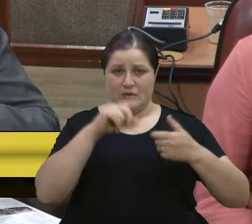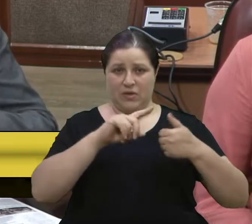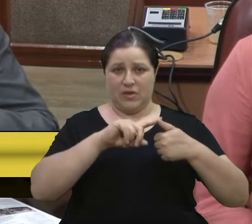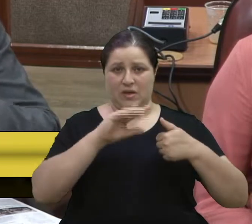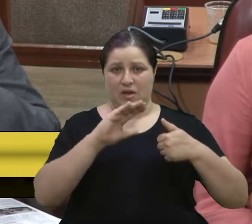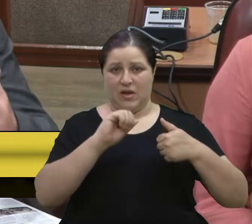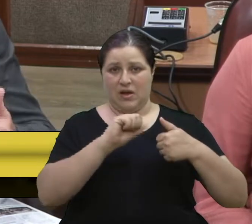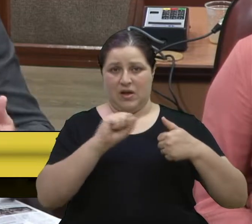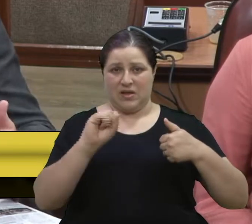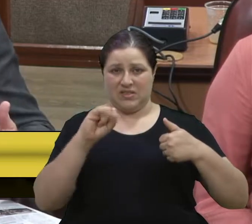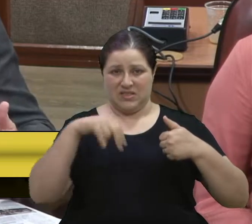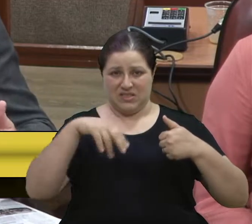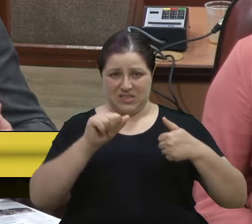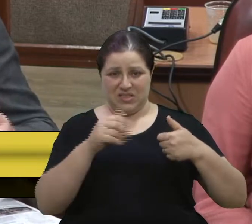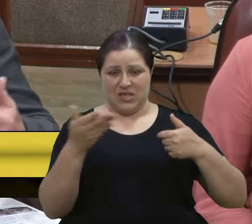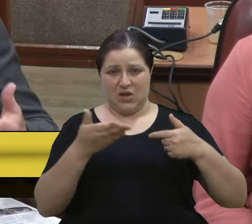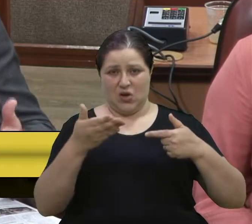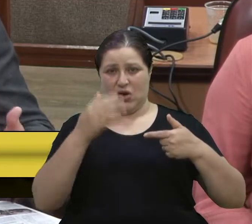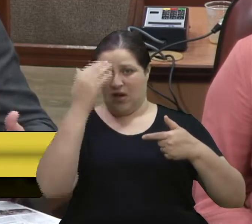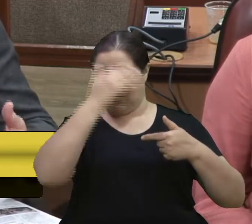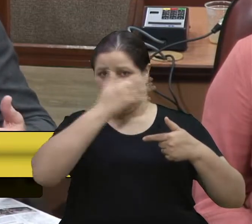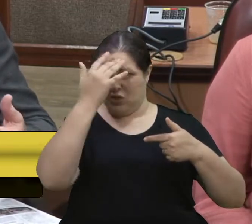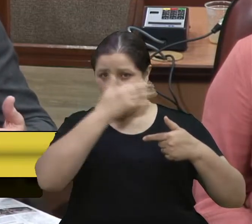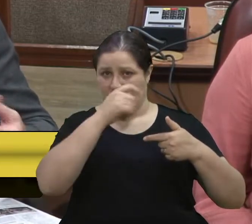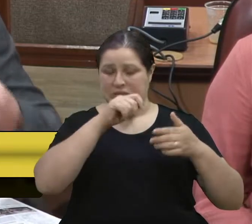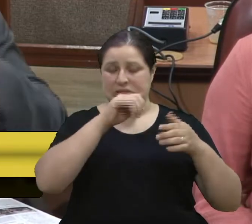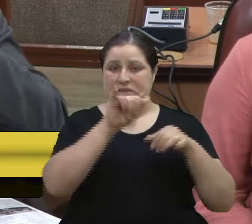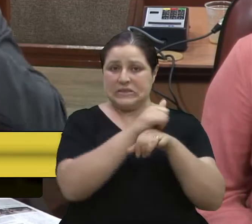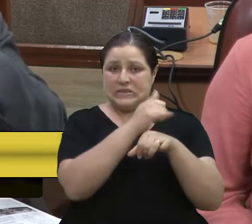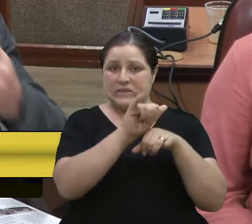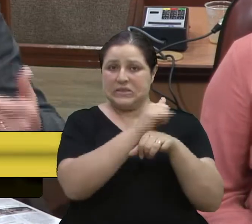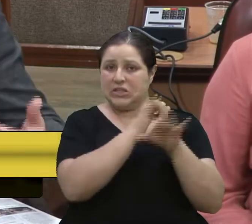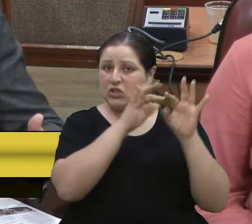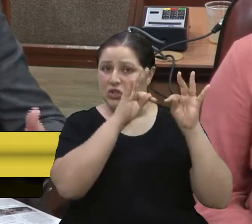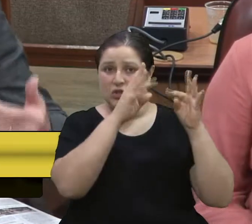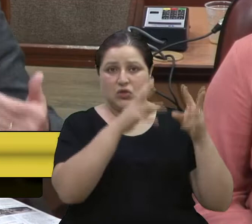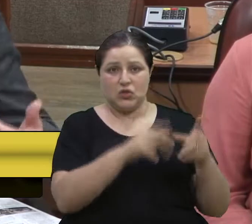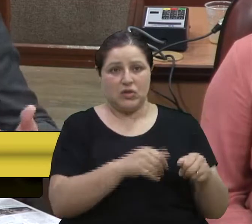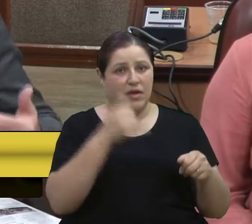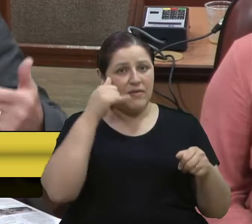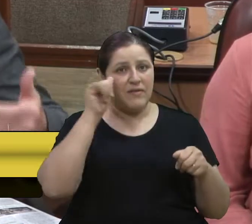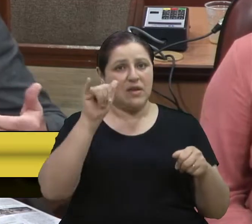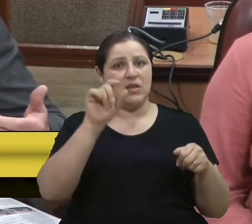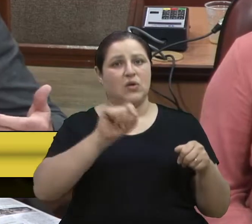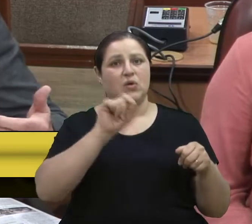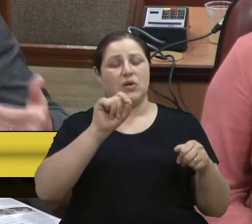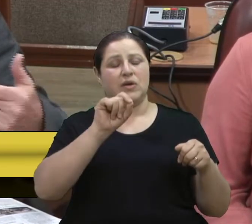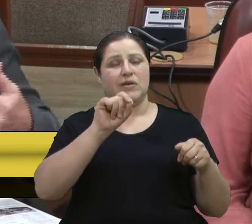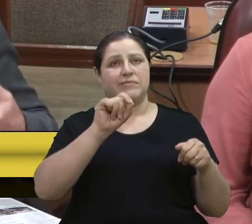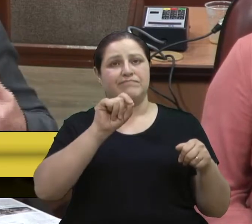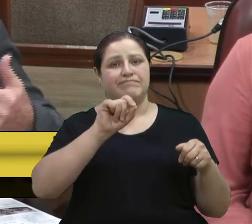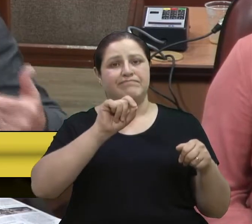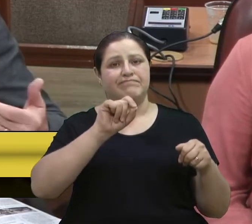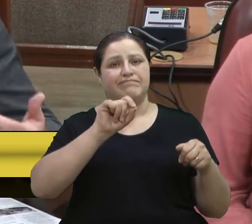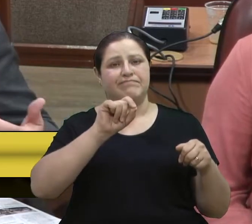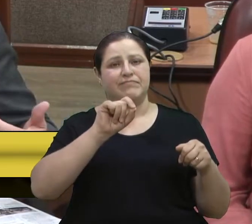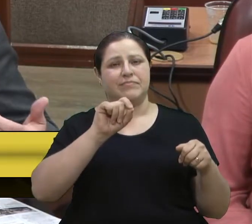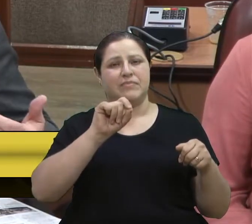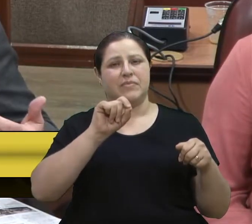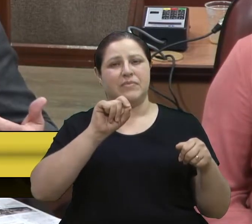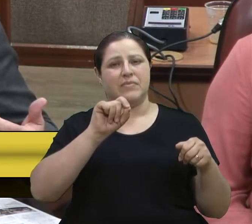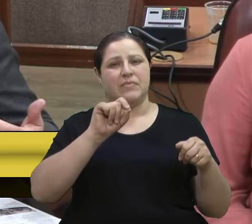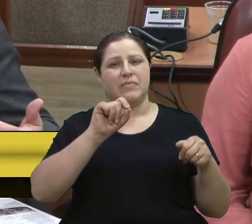achar todas as maneiras para evitar, não, evidentemente, a redução do valor da passagem de R$